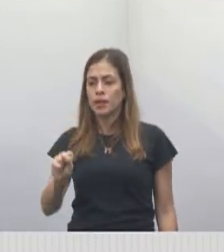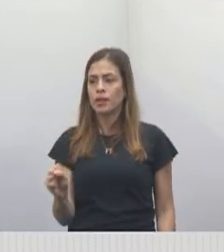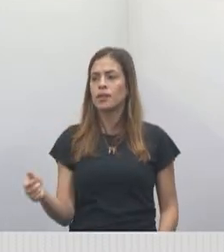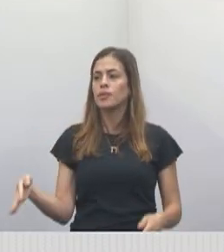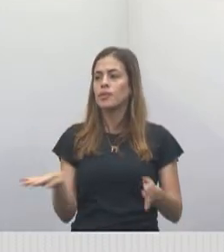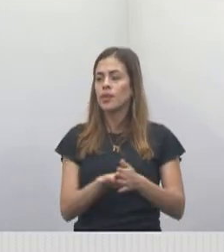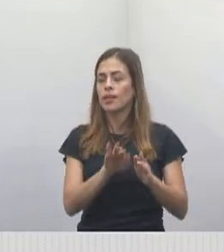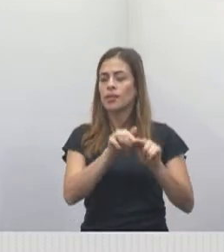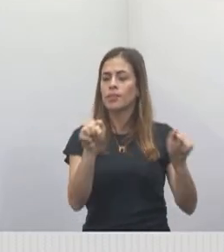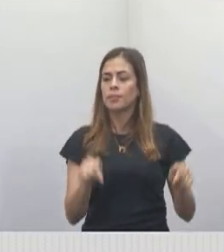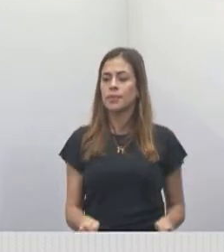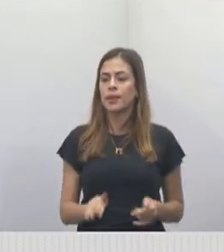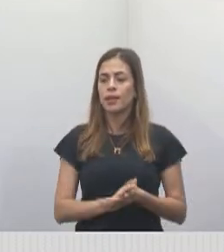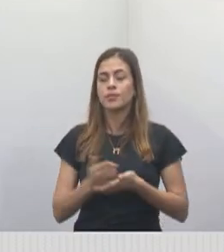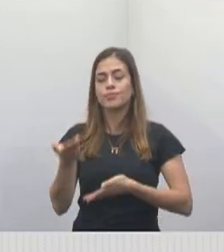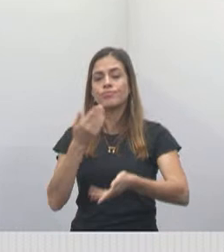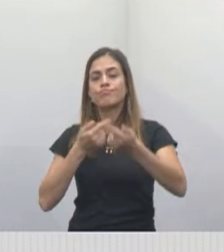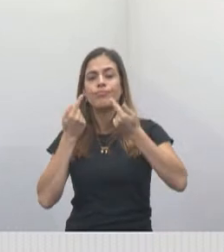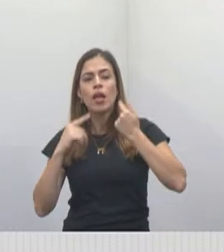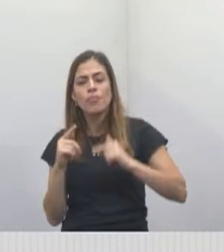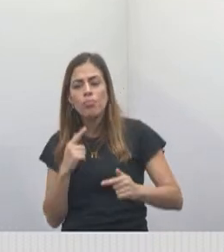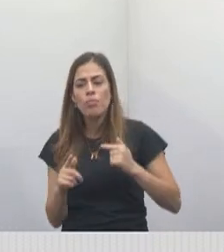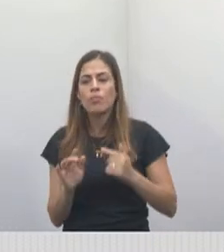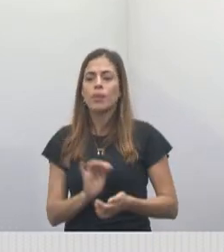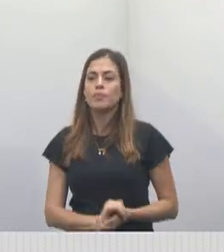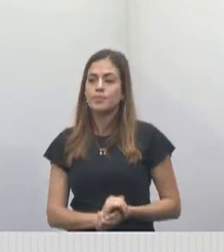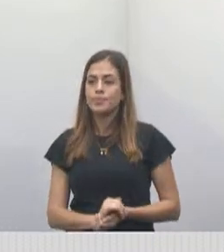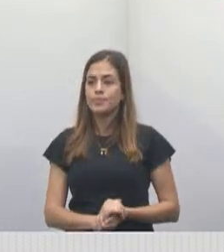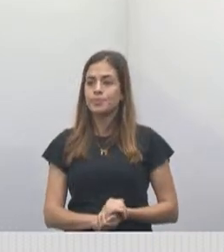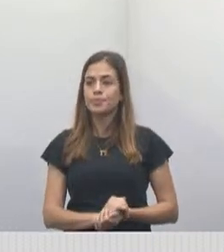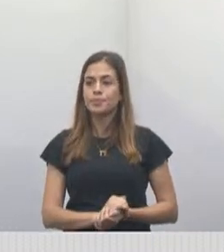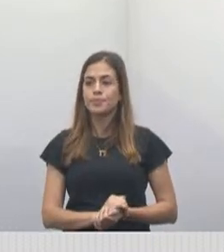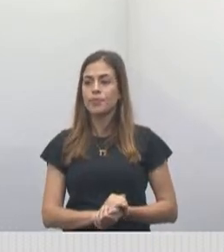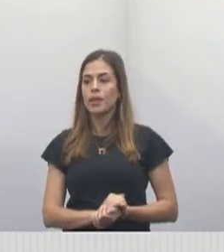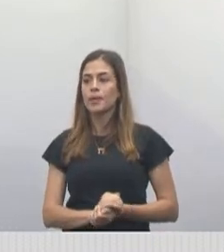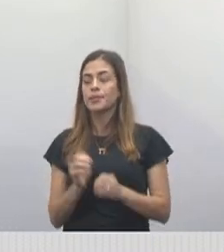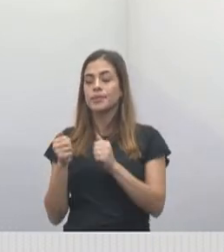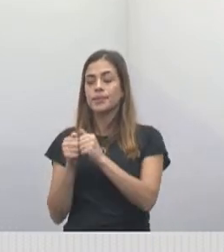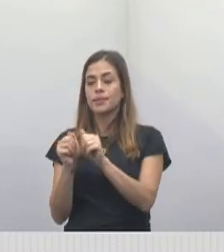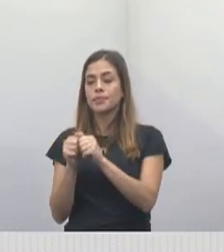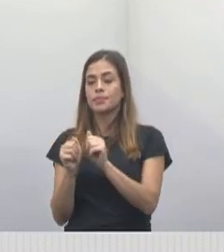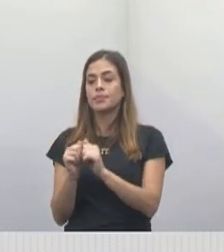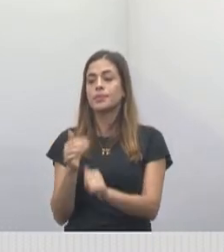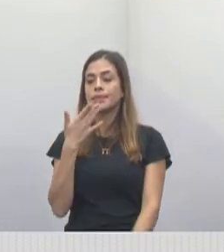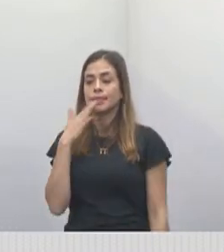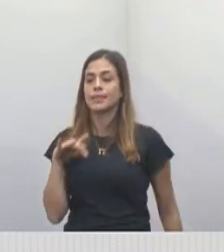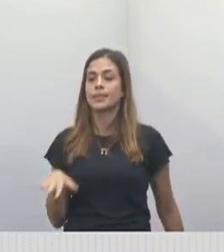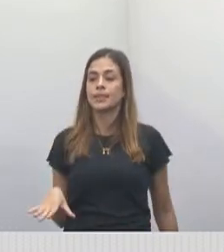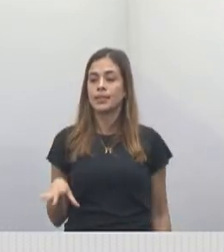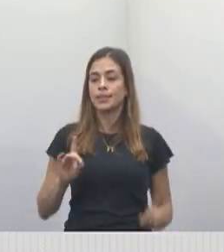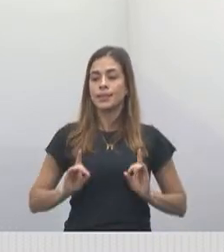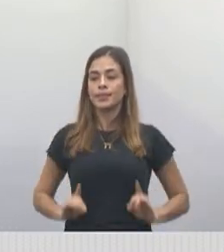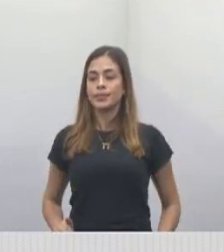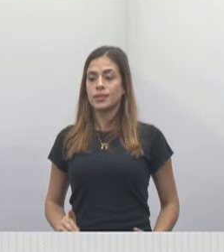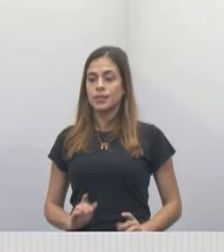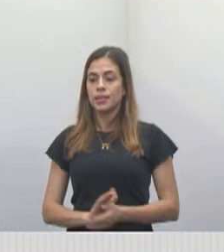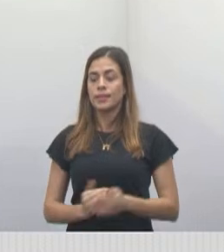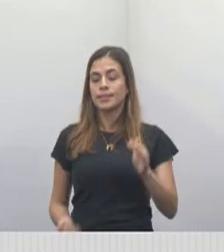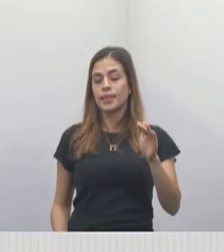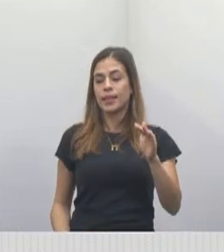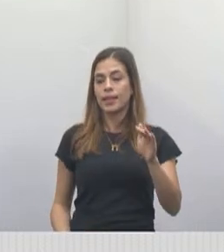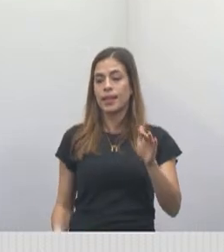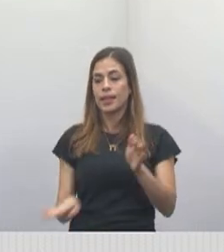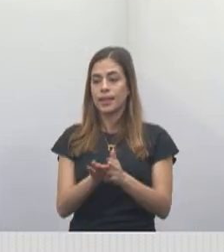vieram queixar aqui com relação ao transporte das crianças com deficiência até a